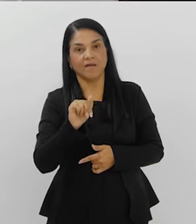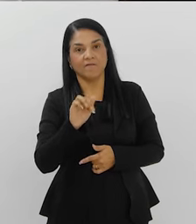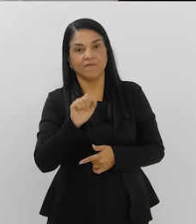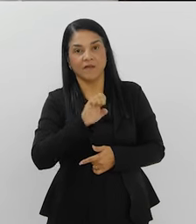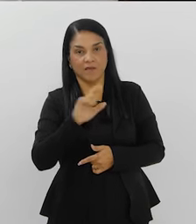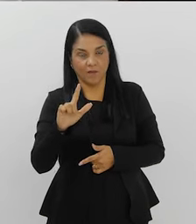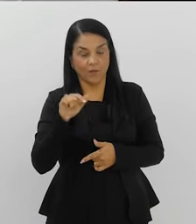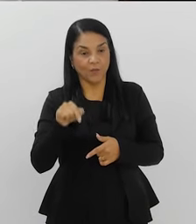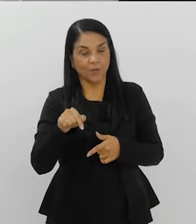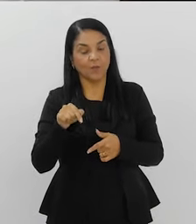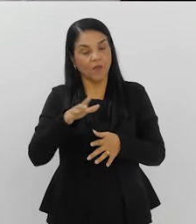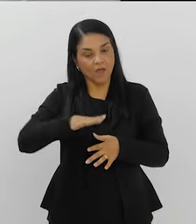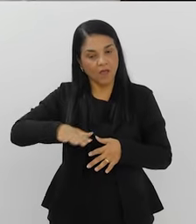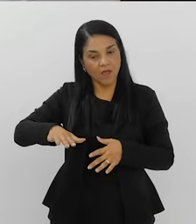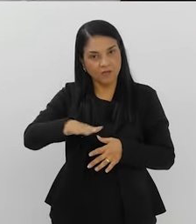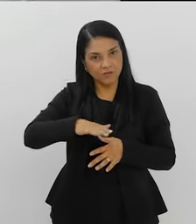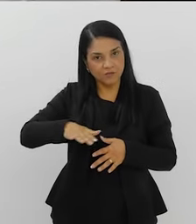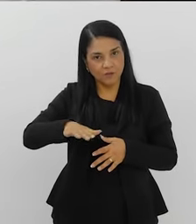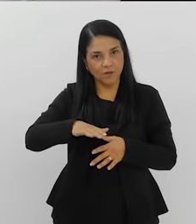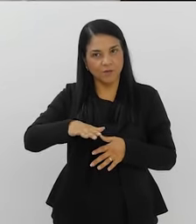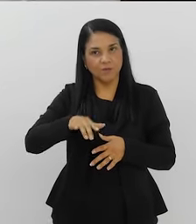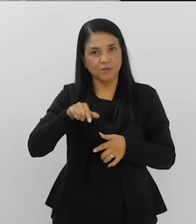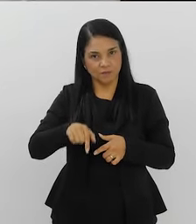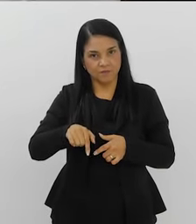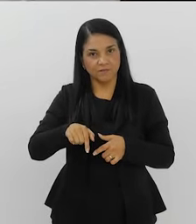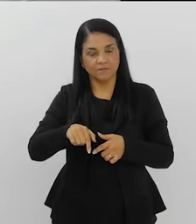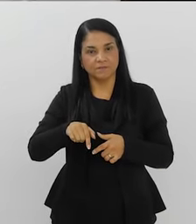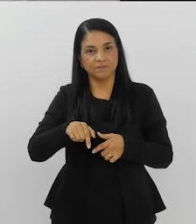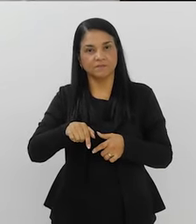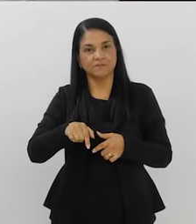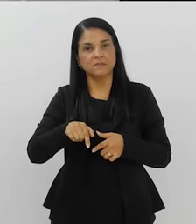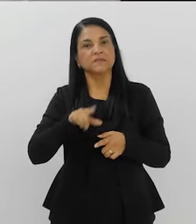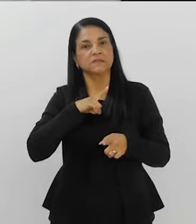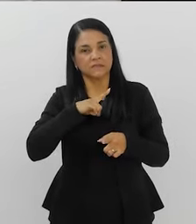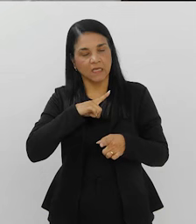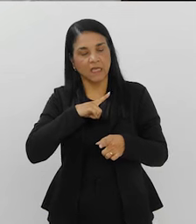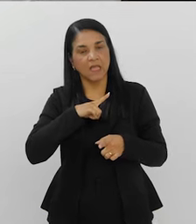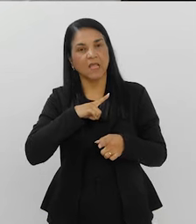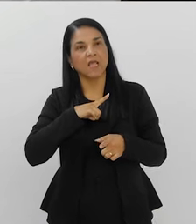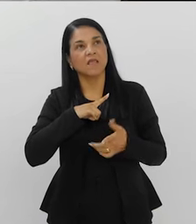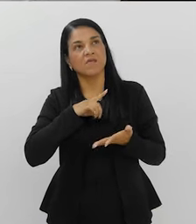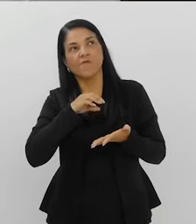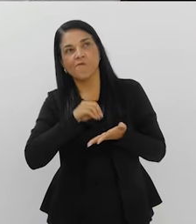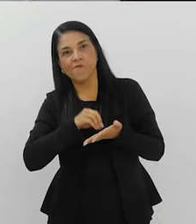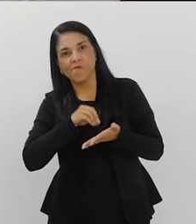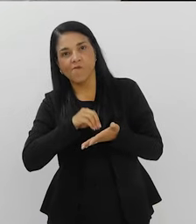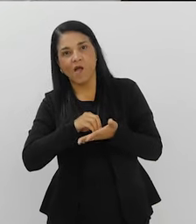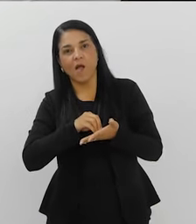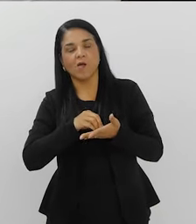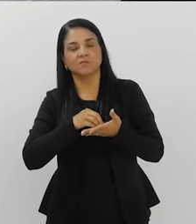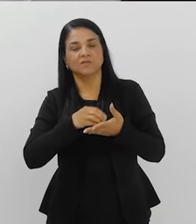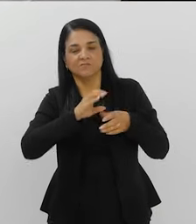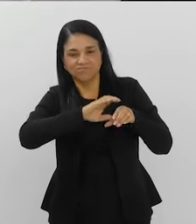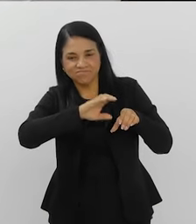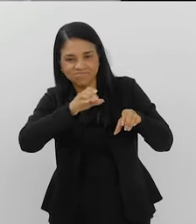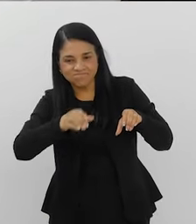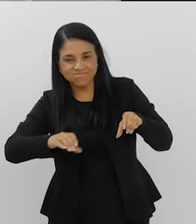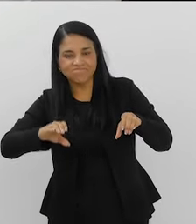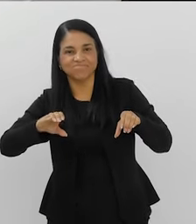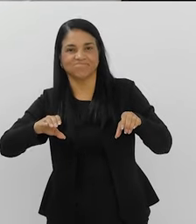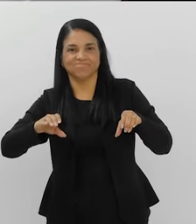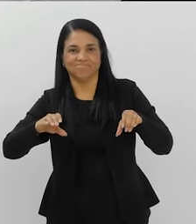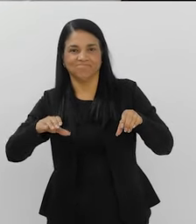mais cresce no Rio de Janeiro e também que ainda tem muitas deficiências no que se refere ao saneamento básico.